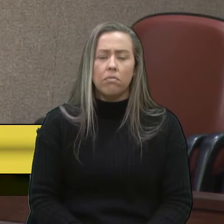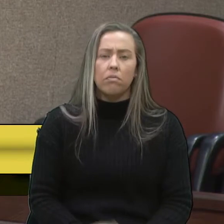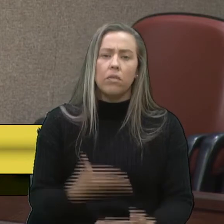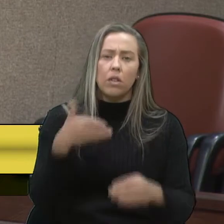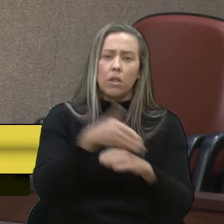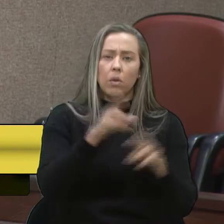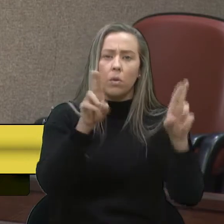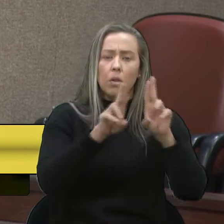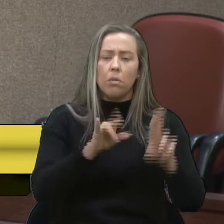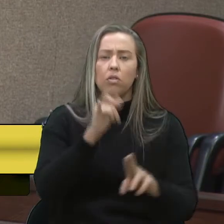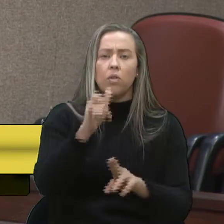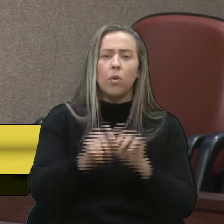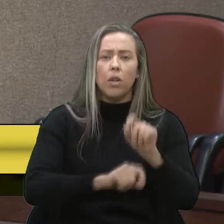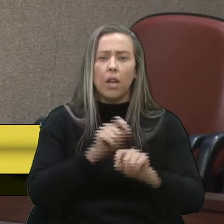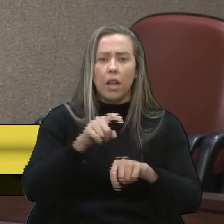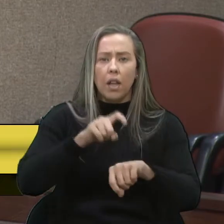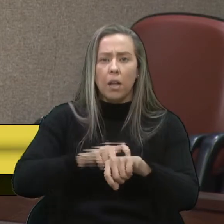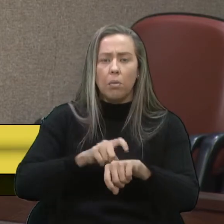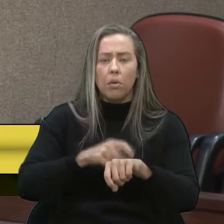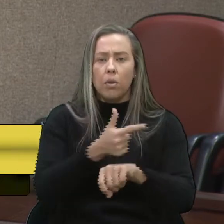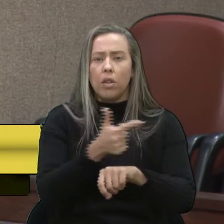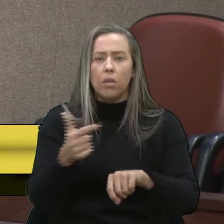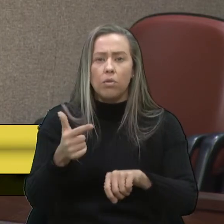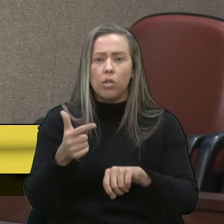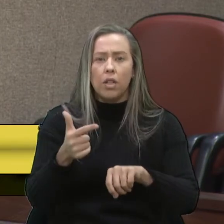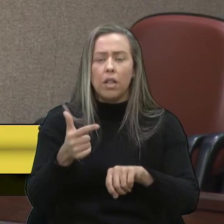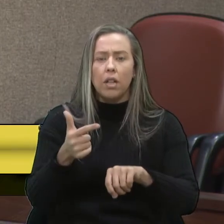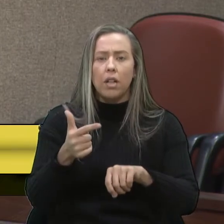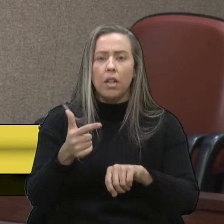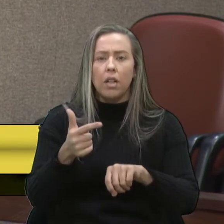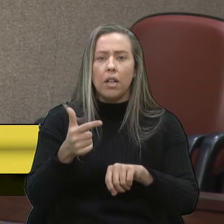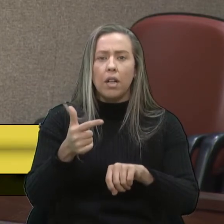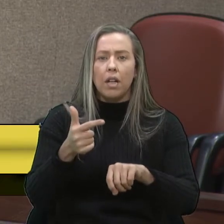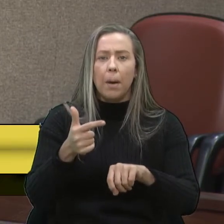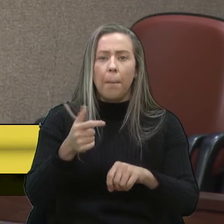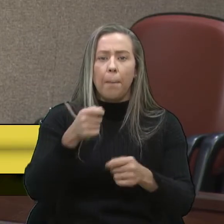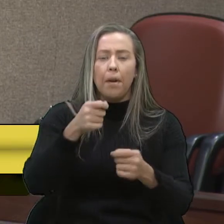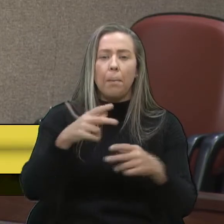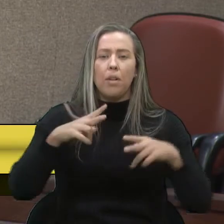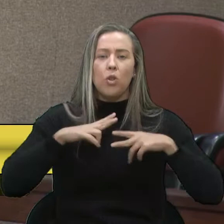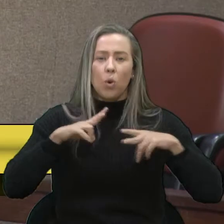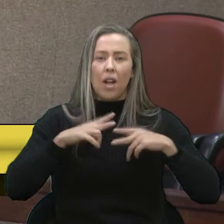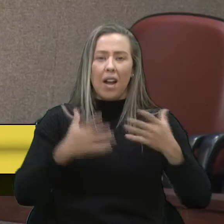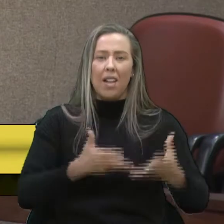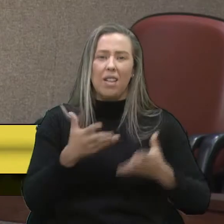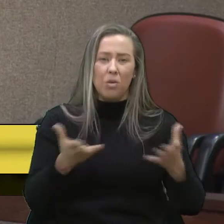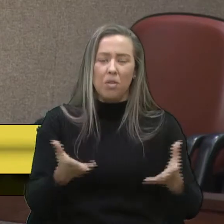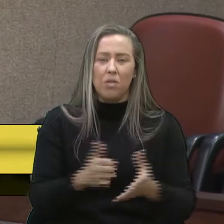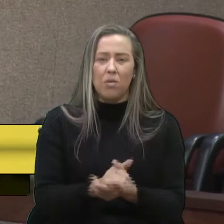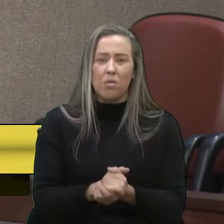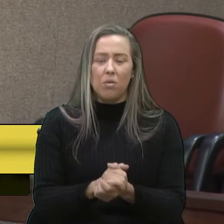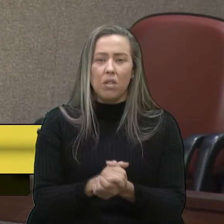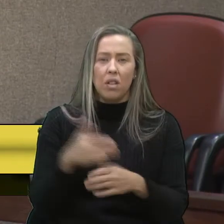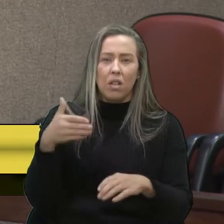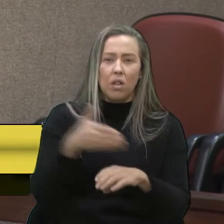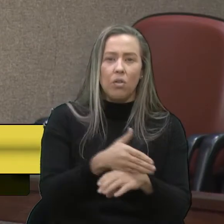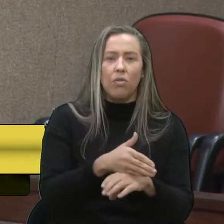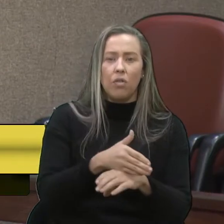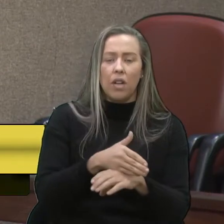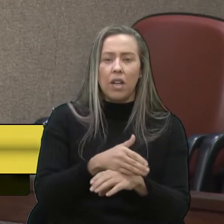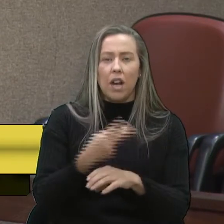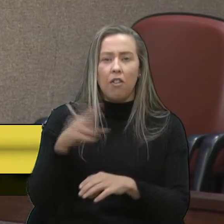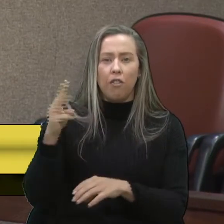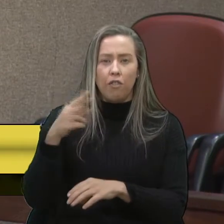Unimed foi dito a ele que naquele momento não estavam se pegando consultas particulares. Sendo assim, ele foi até o Virvi Ramos,